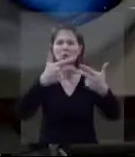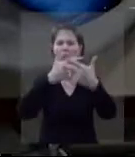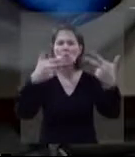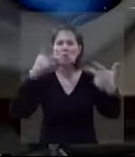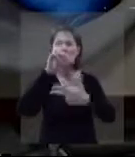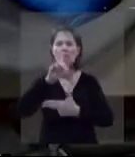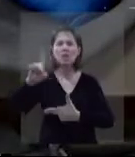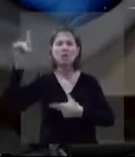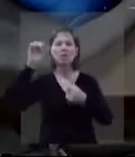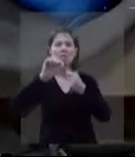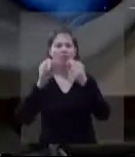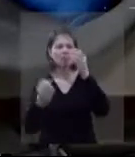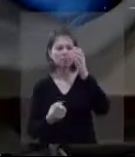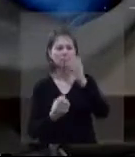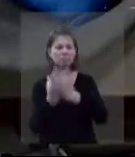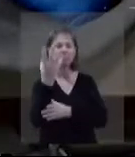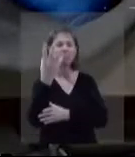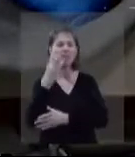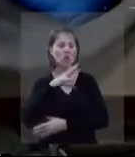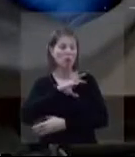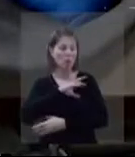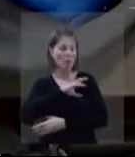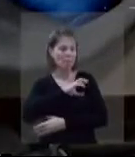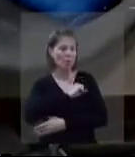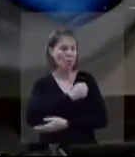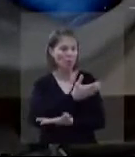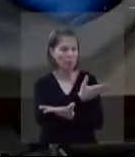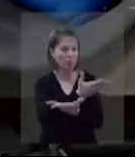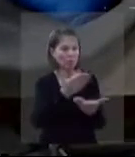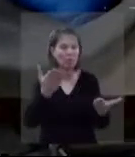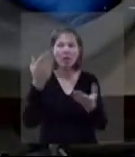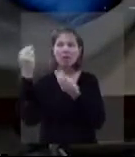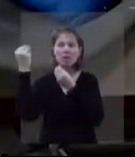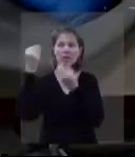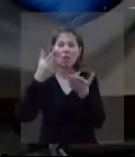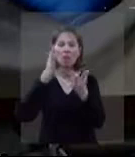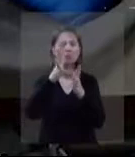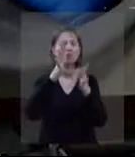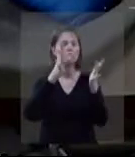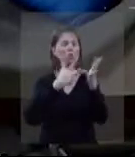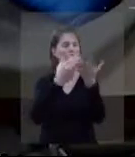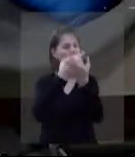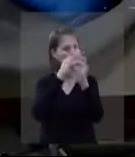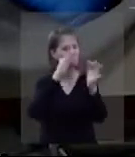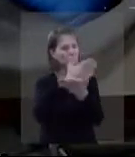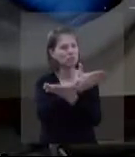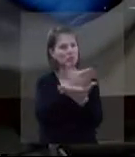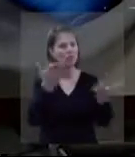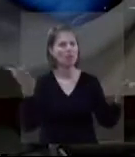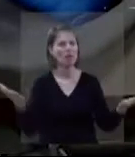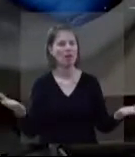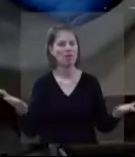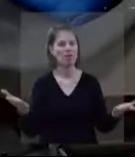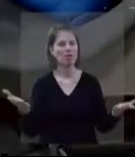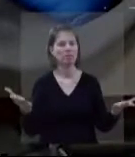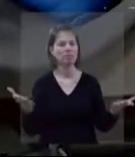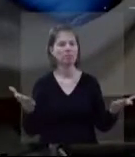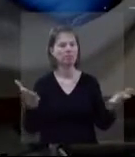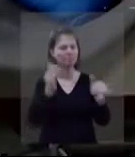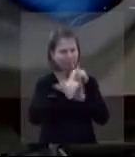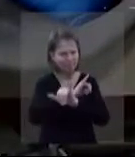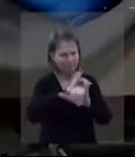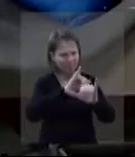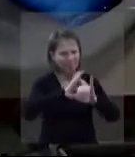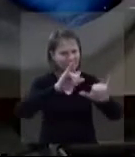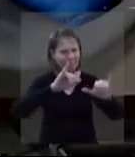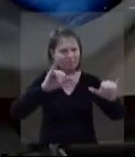grandes feitos de Deus na criação e do amor por nós ao enviar Seu Filho Jesus para nos salvar. Vamos falar,